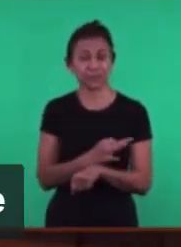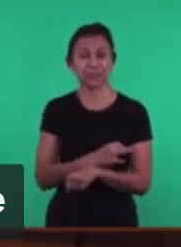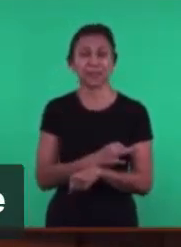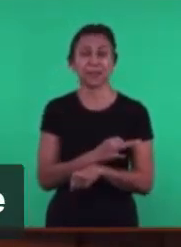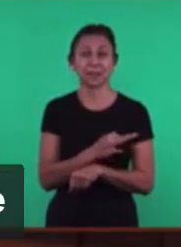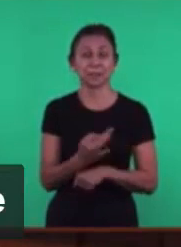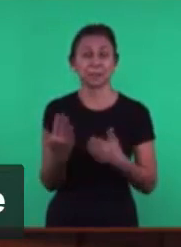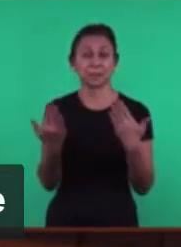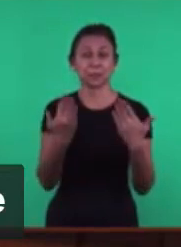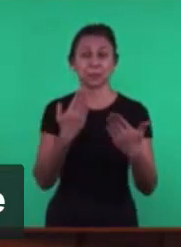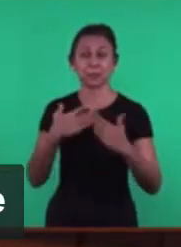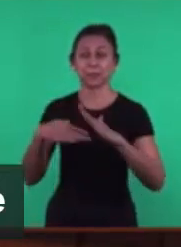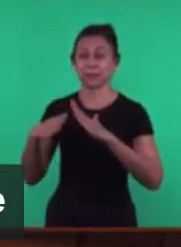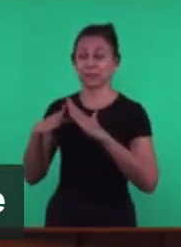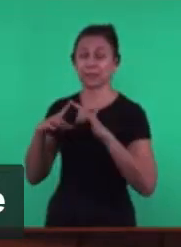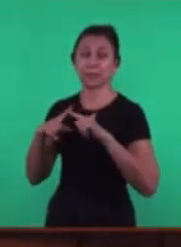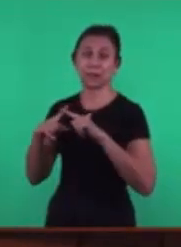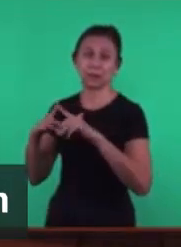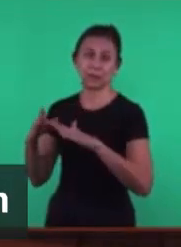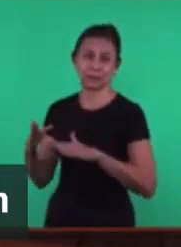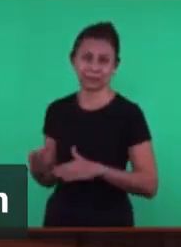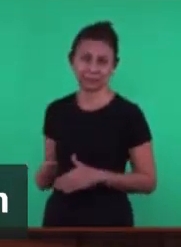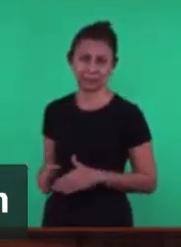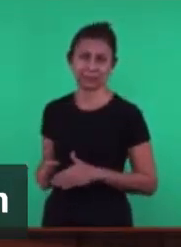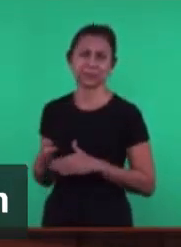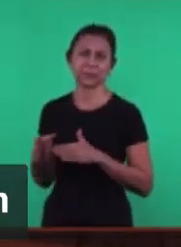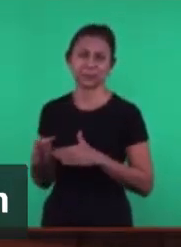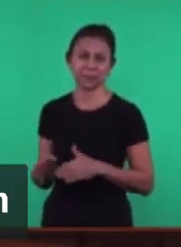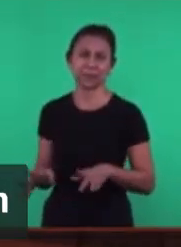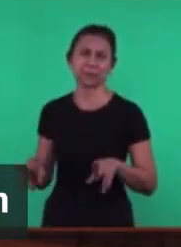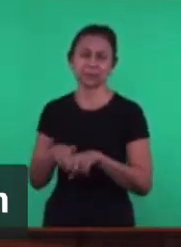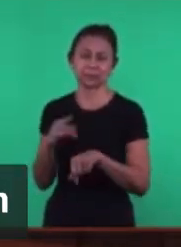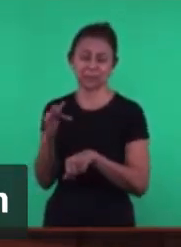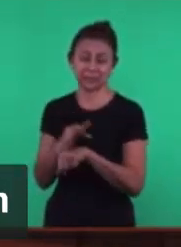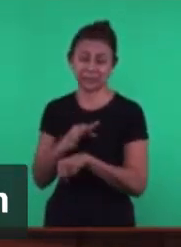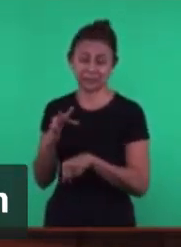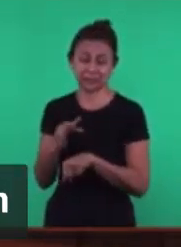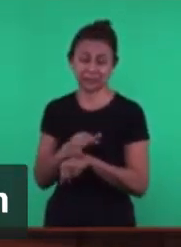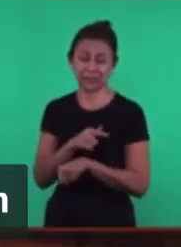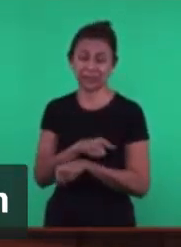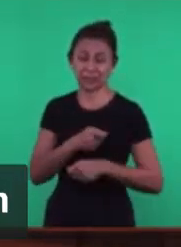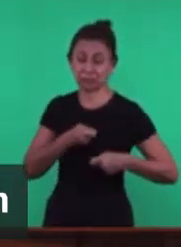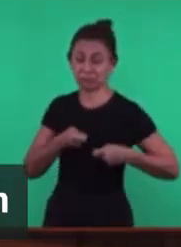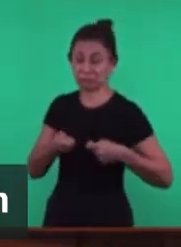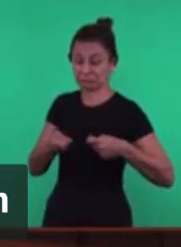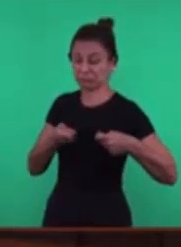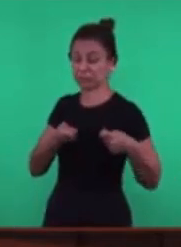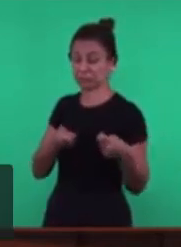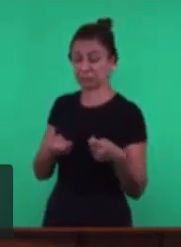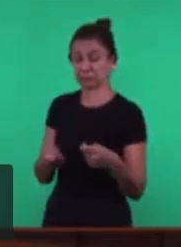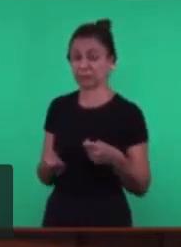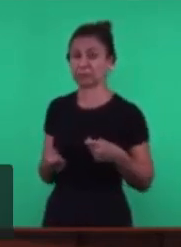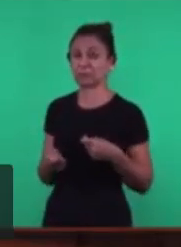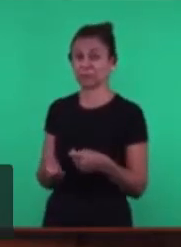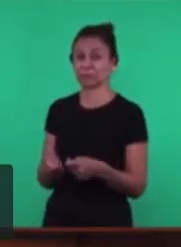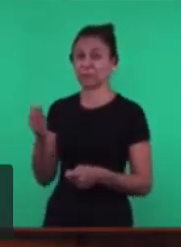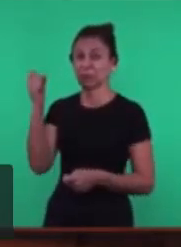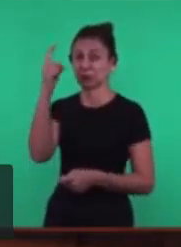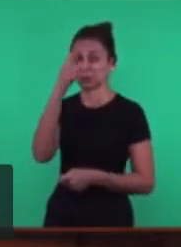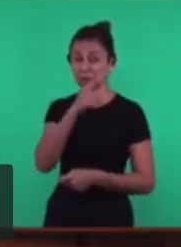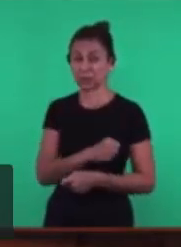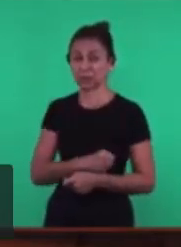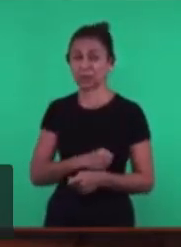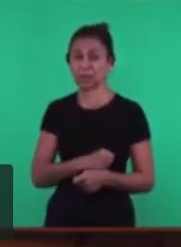inimigos Da planta Da vida Ele sofre Os inimigos Que vêm de contra Ele As serpentes